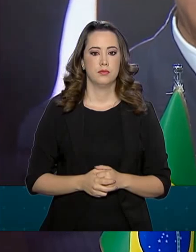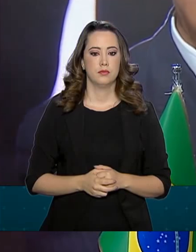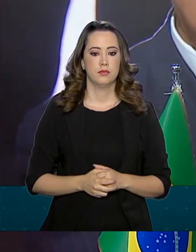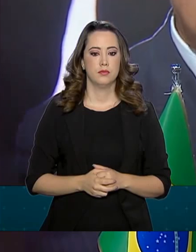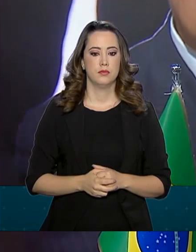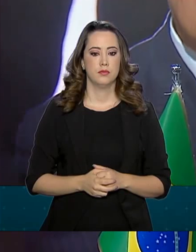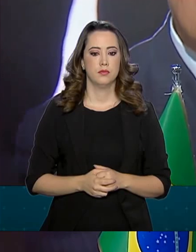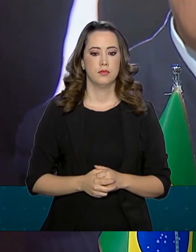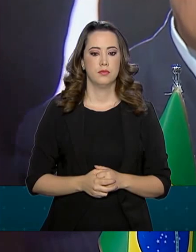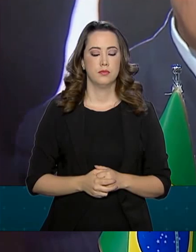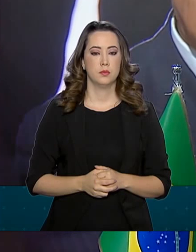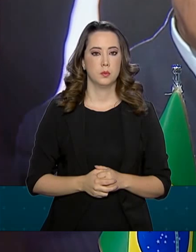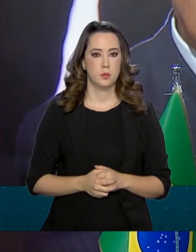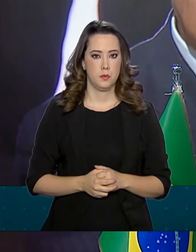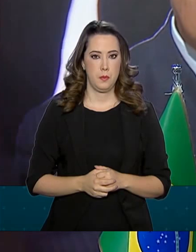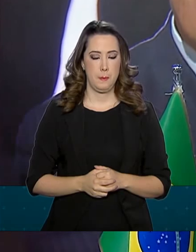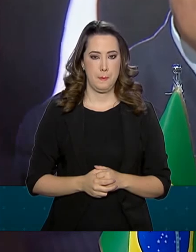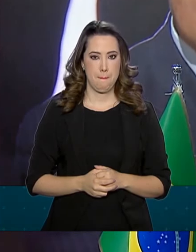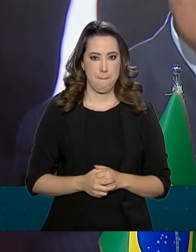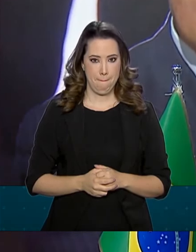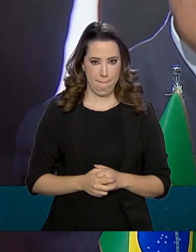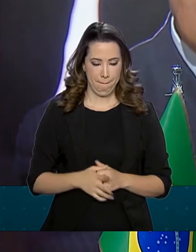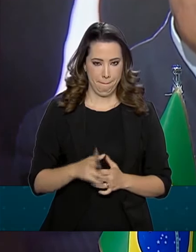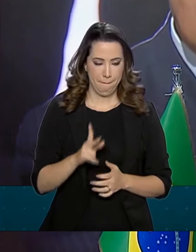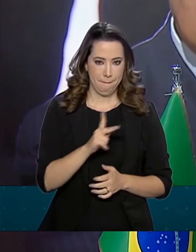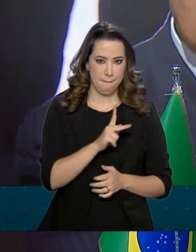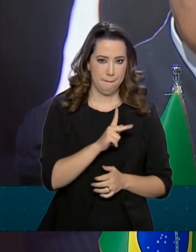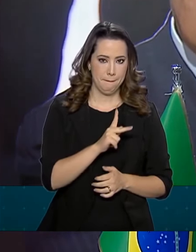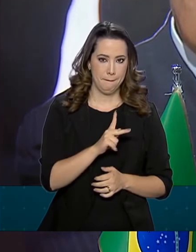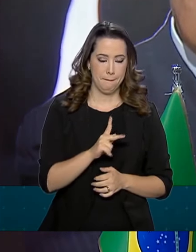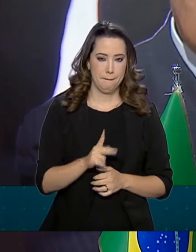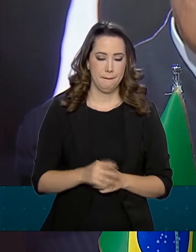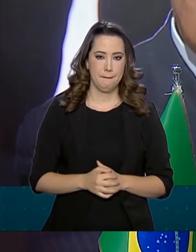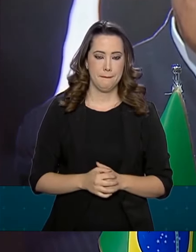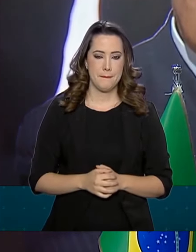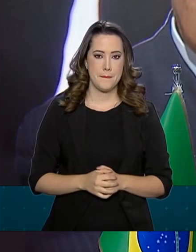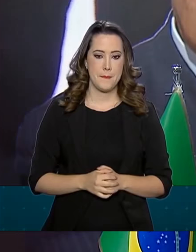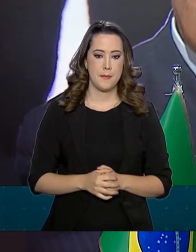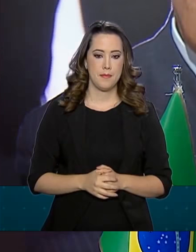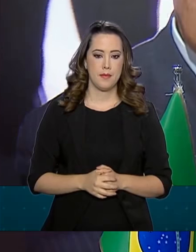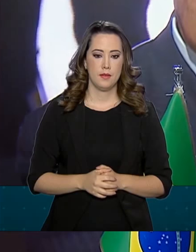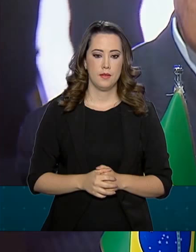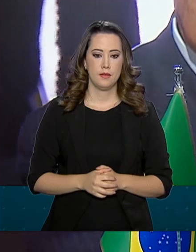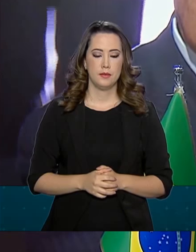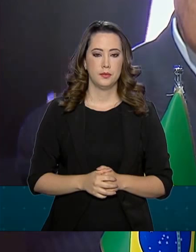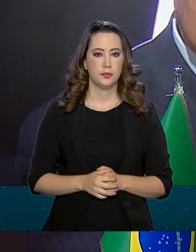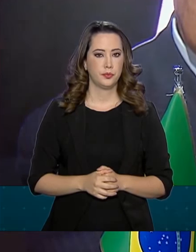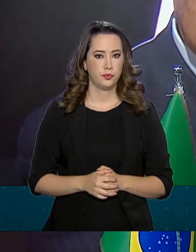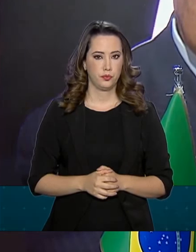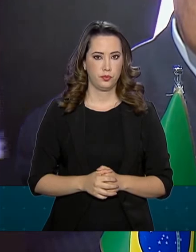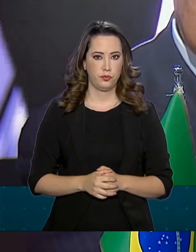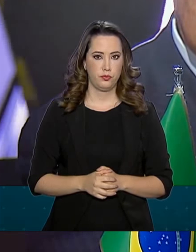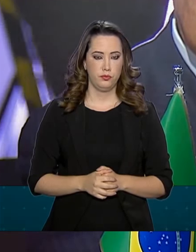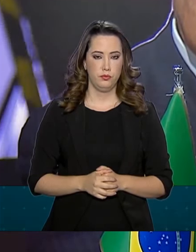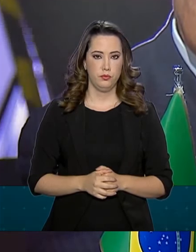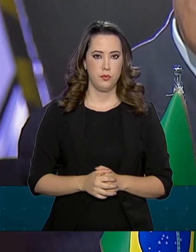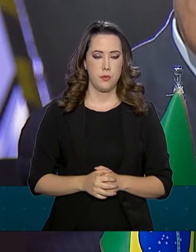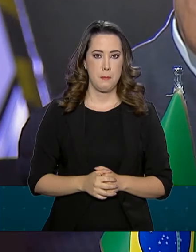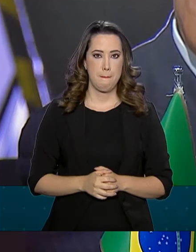Estar ao lado de vocês, distinguidos, senhores presidentes, Macri,